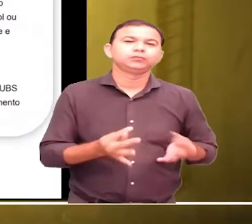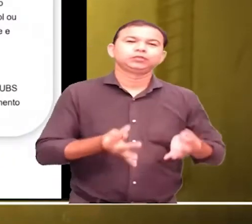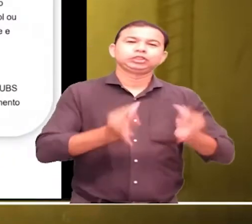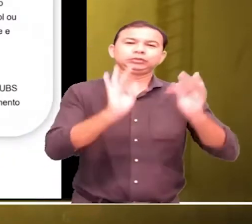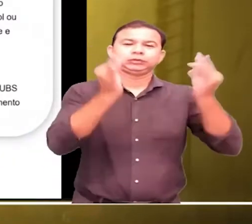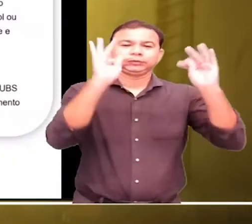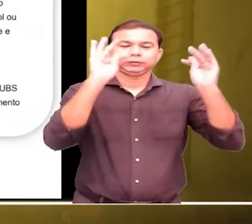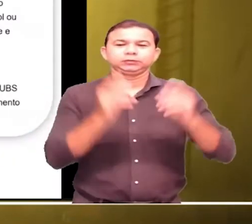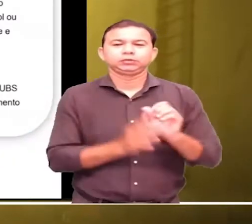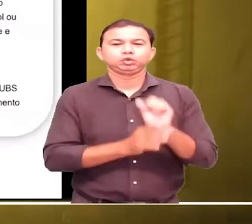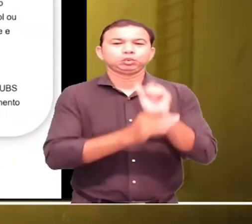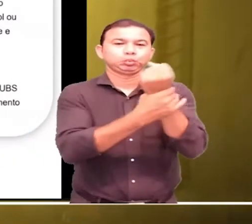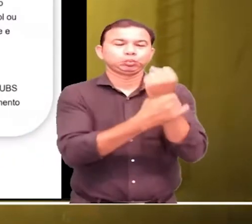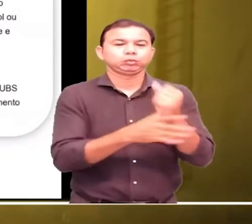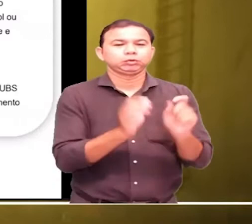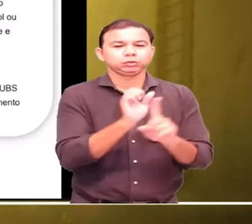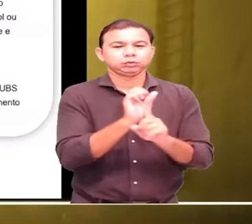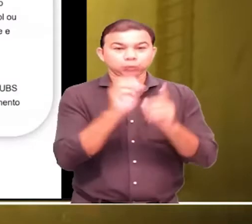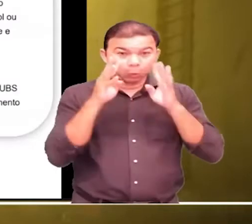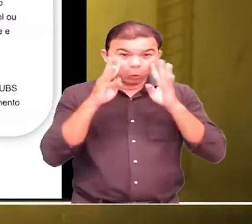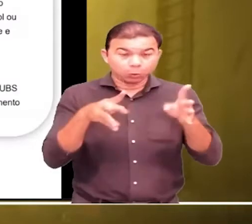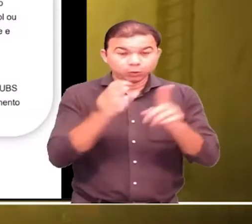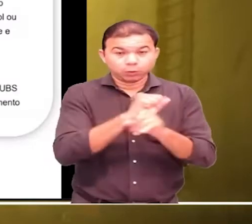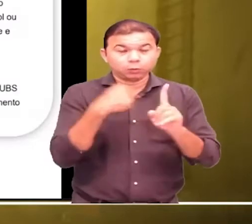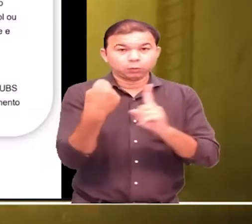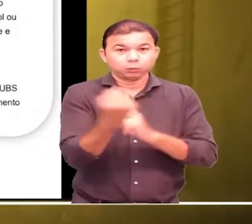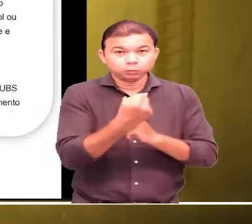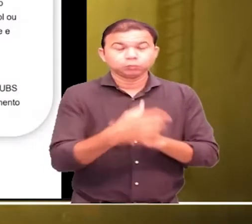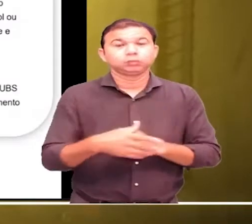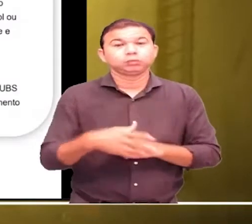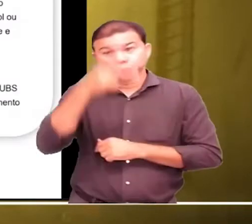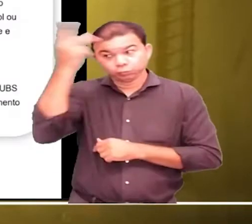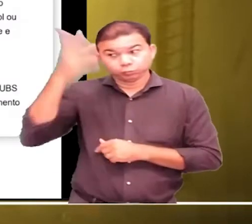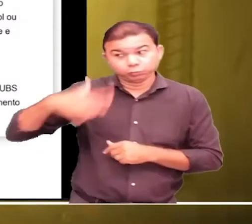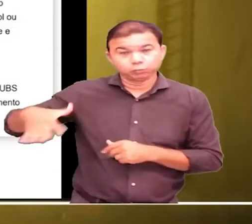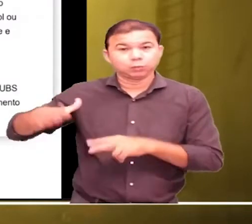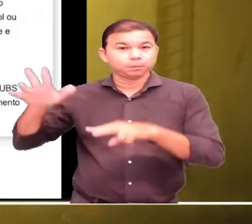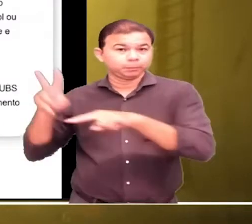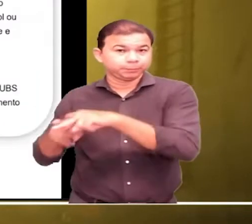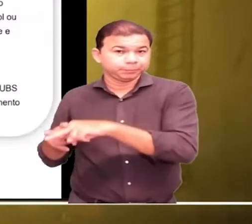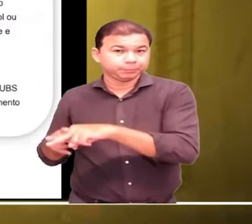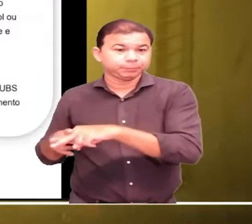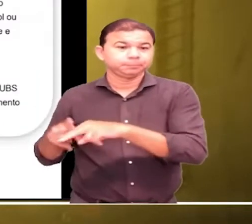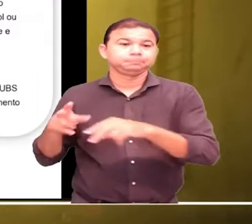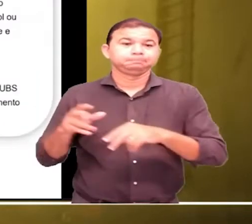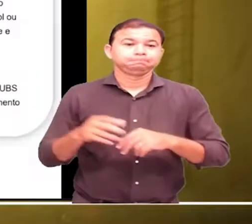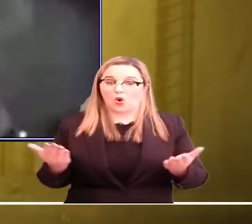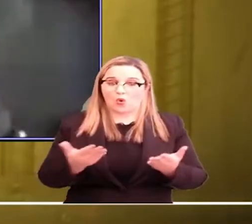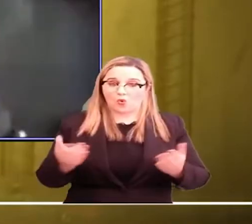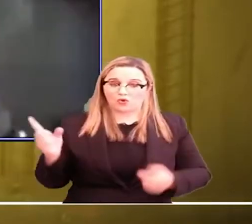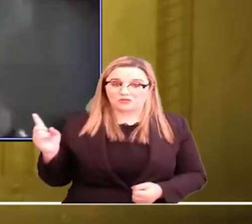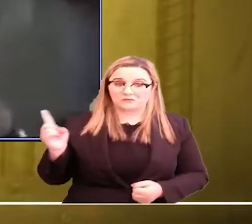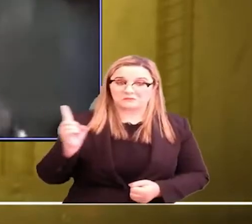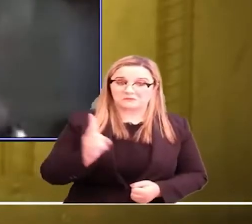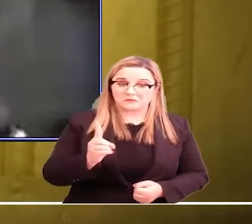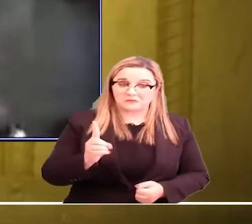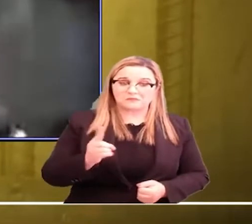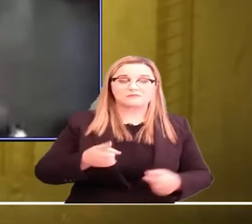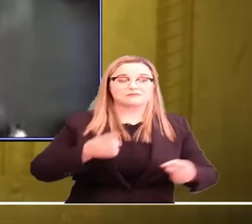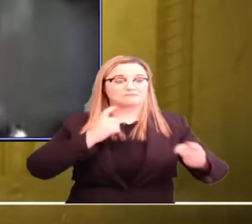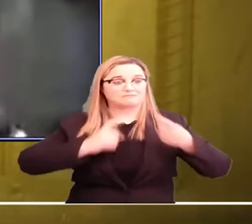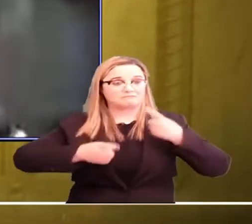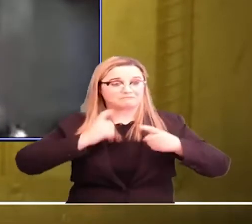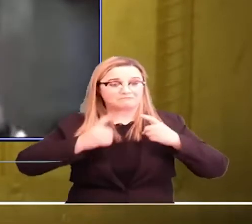assegurar a assistência à saúde à pessoa reclusa. Mostrou-se uma ferramenta eficiente, célere efetiva, moderna. Não só a